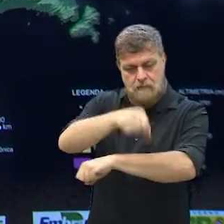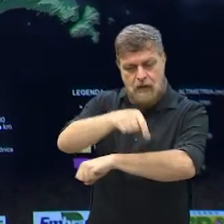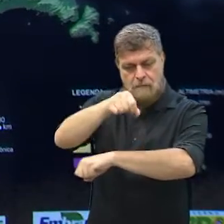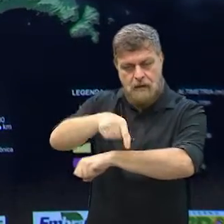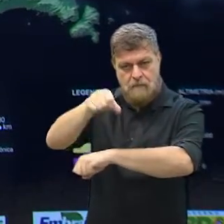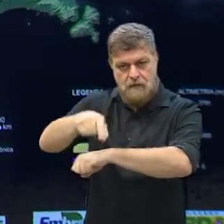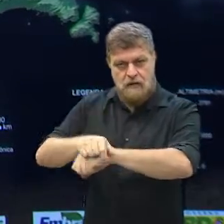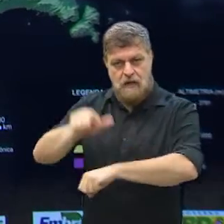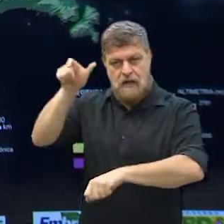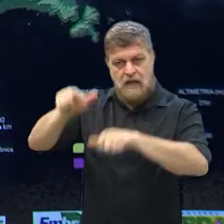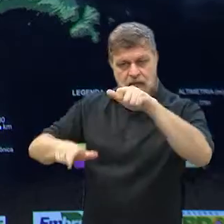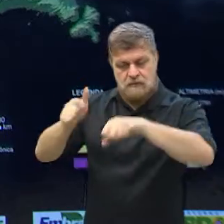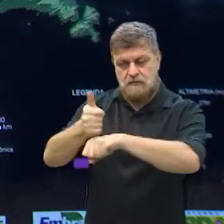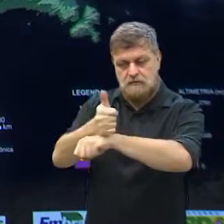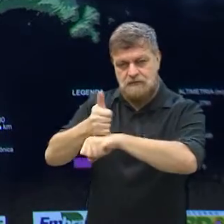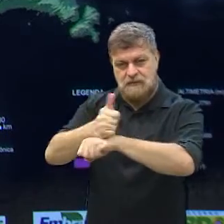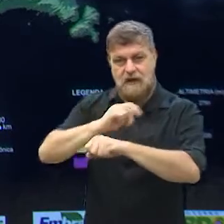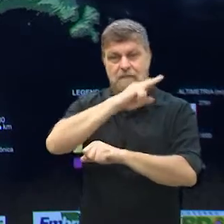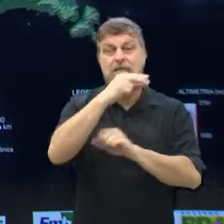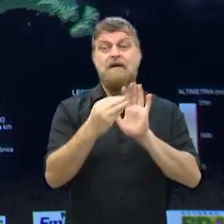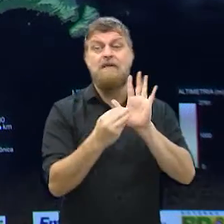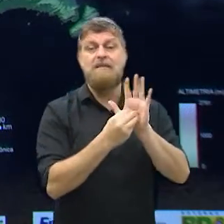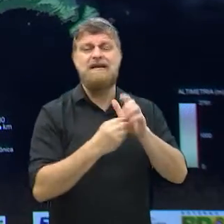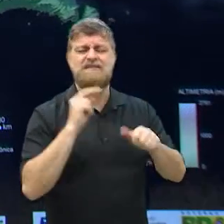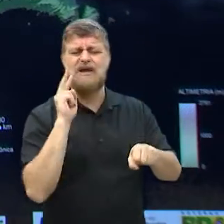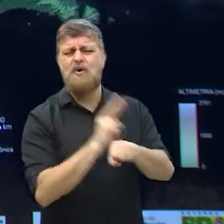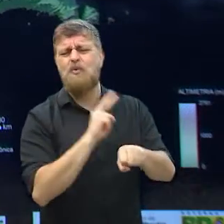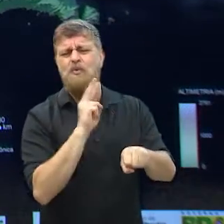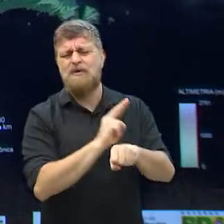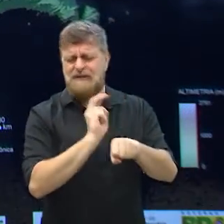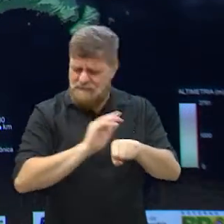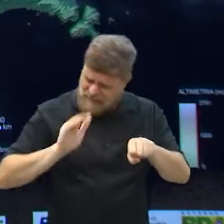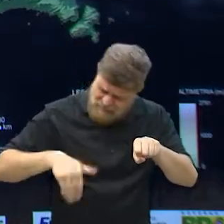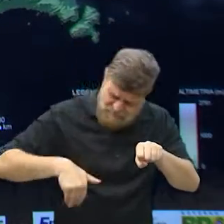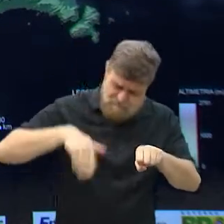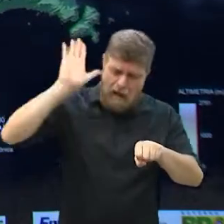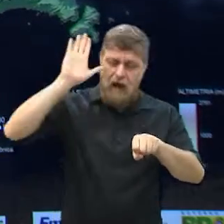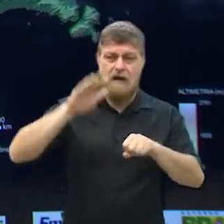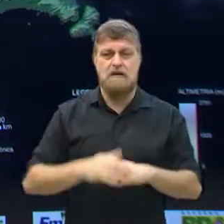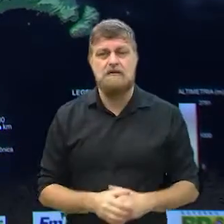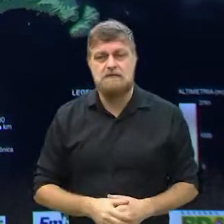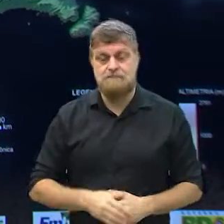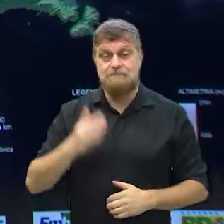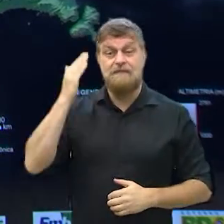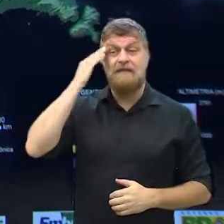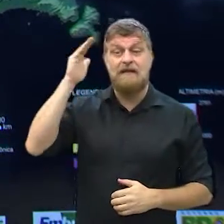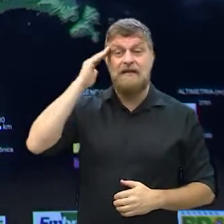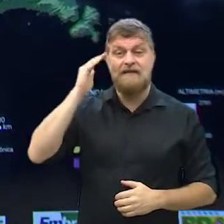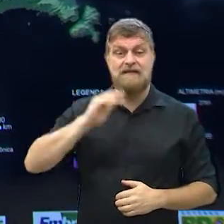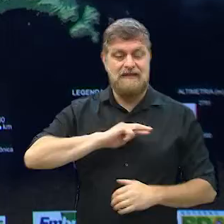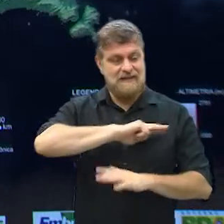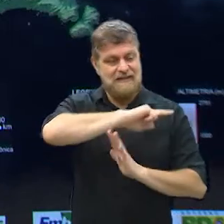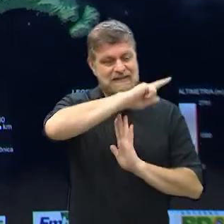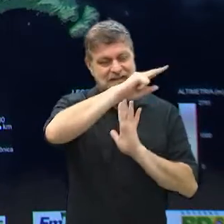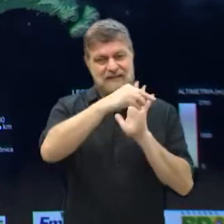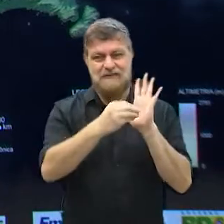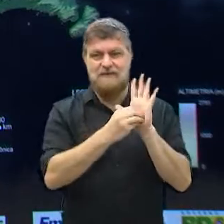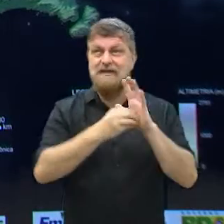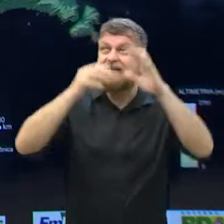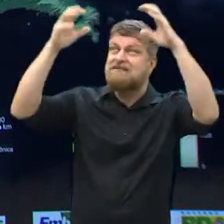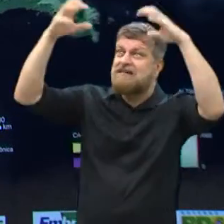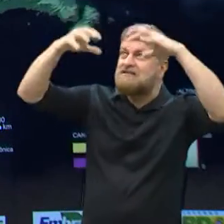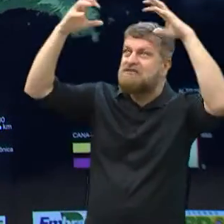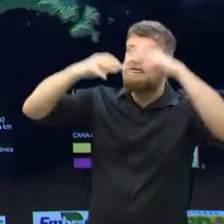que os agricultores são os que mais preservam o meio ambiente, são os que mais cuidam do meio ambiente. Eles entendem de natureza,